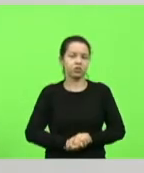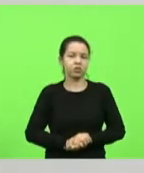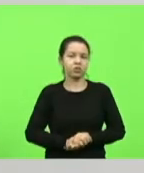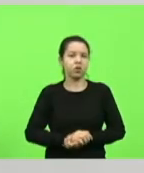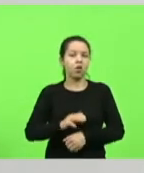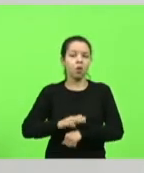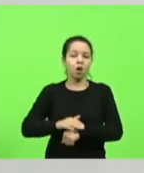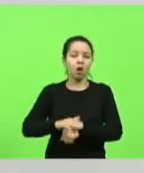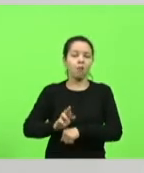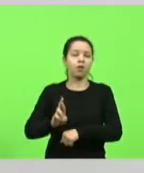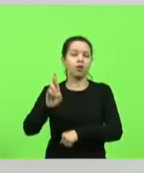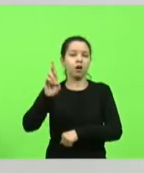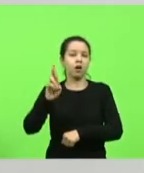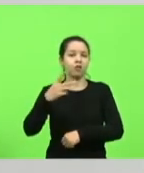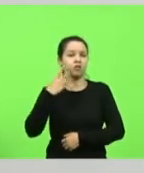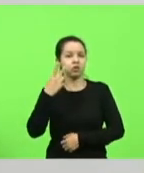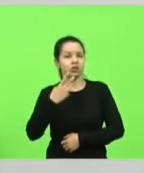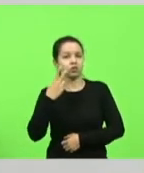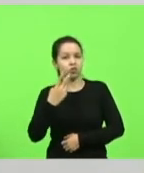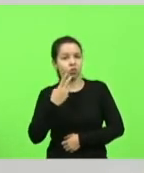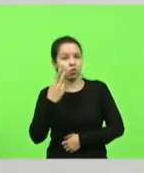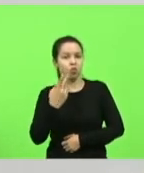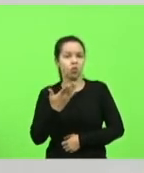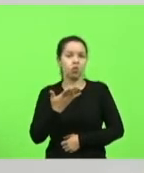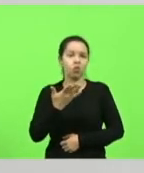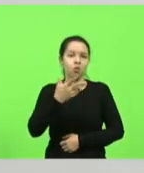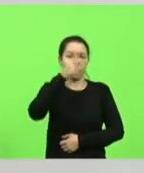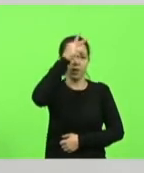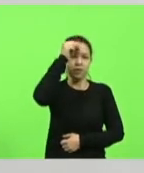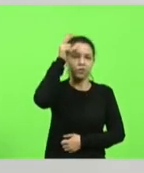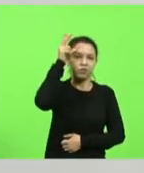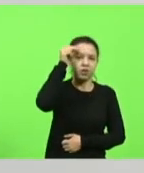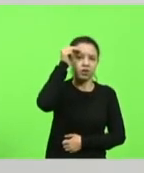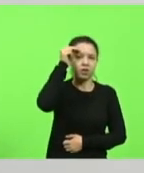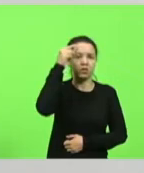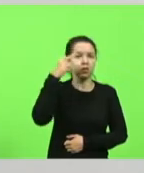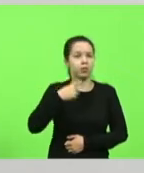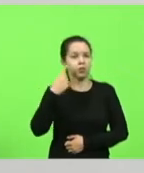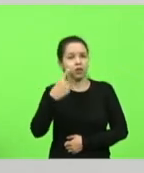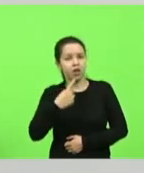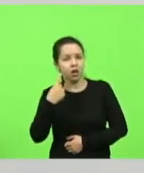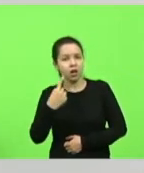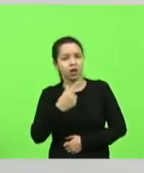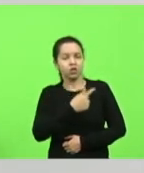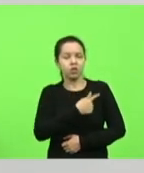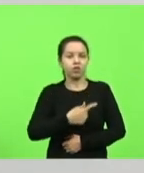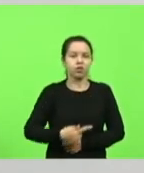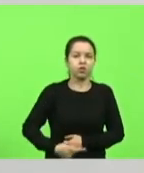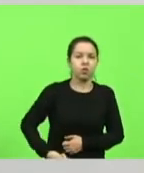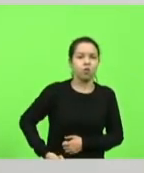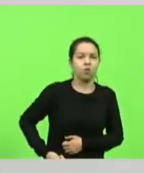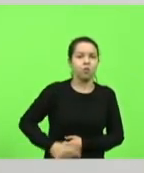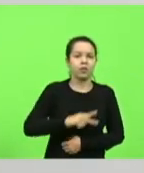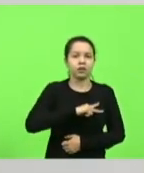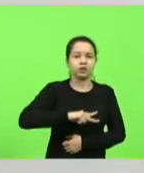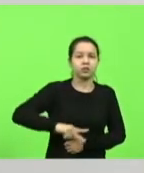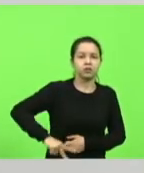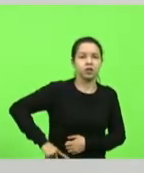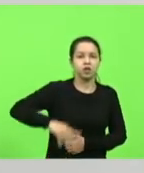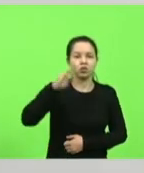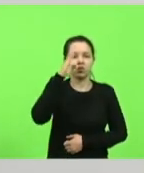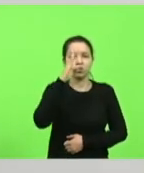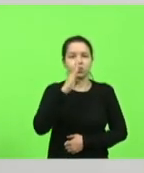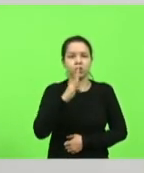do prefeito do deputado do governador do presidente da república dos